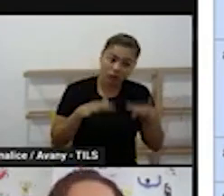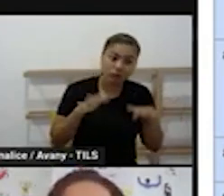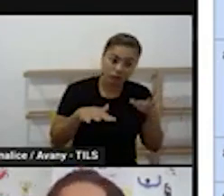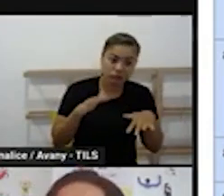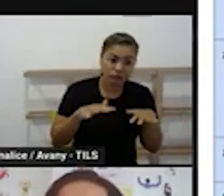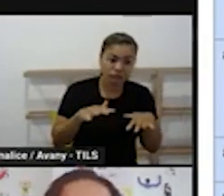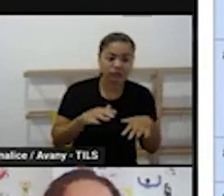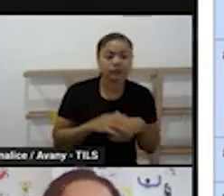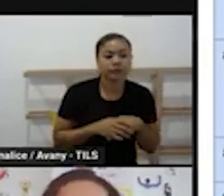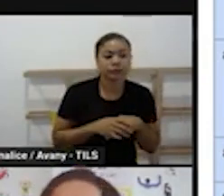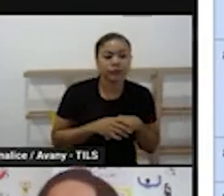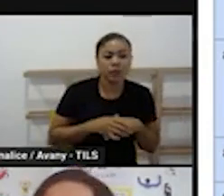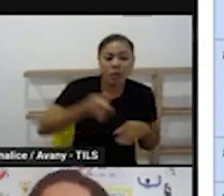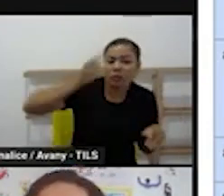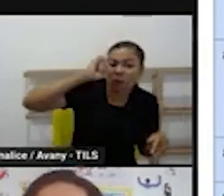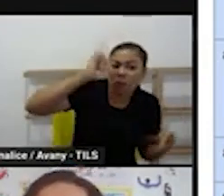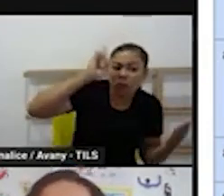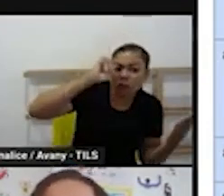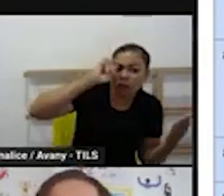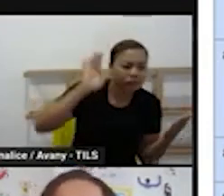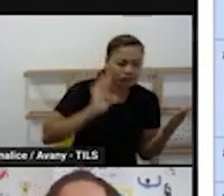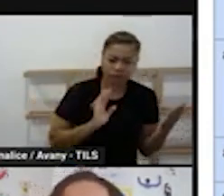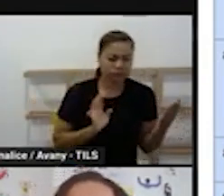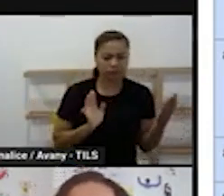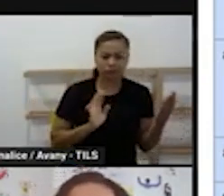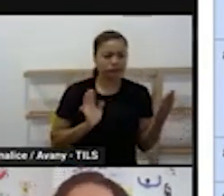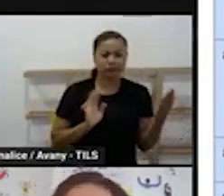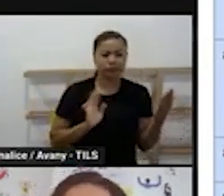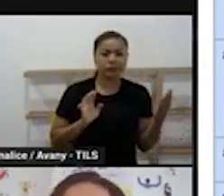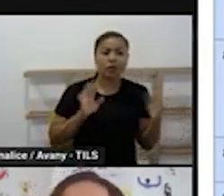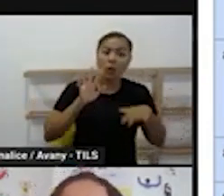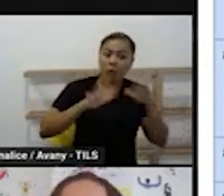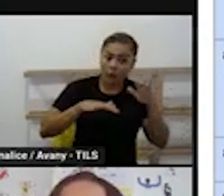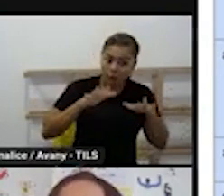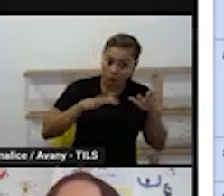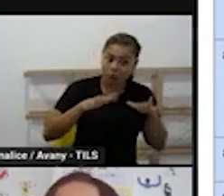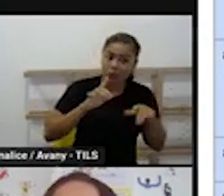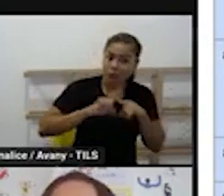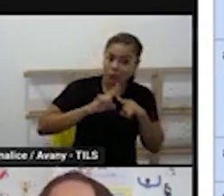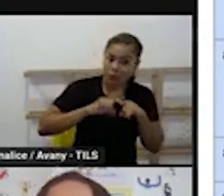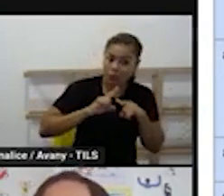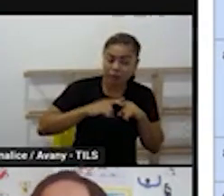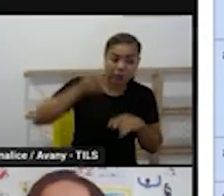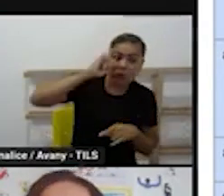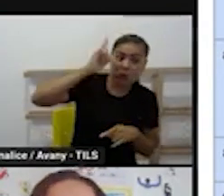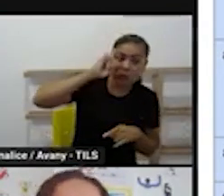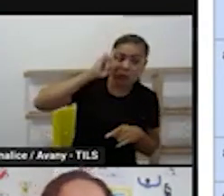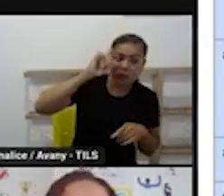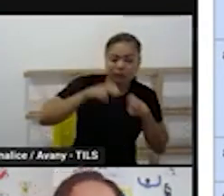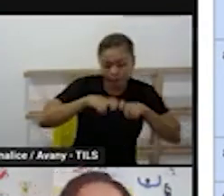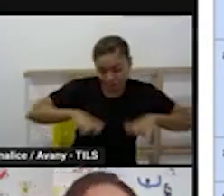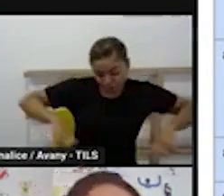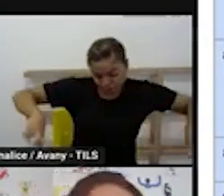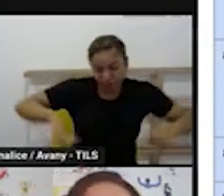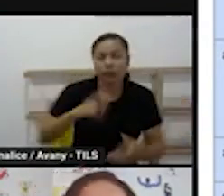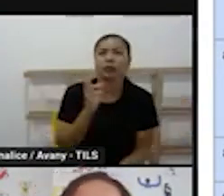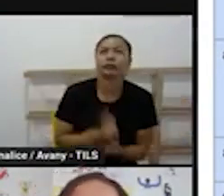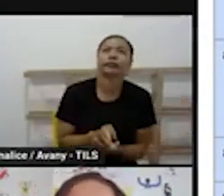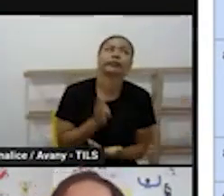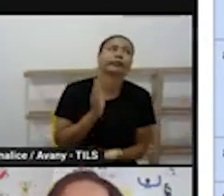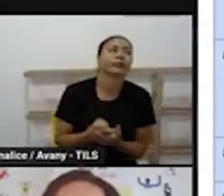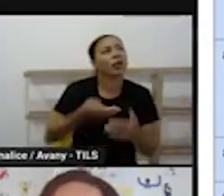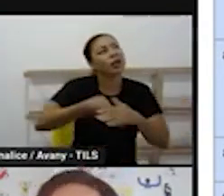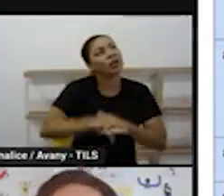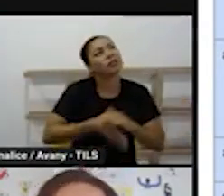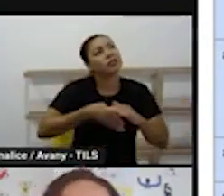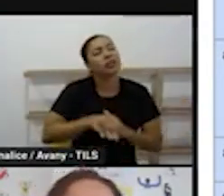precisa necessariamente ser todos os dias porque se não a sua roda todo dia vai ser a mesma coisa todo dia você vai fazer o calendário todo